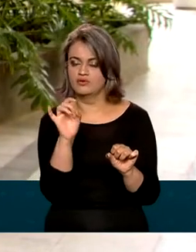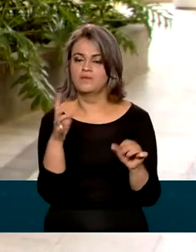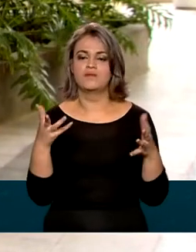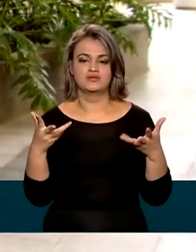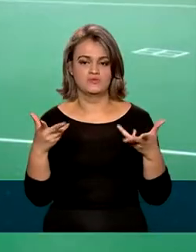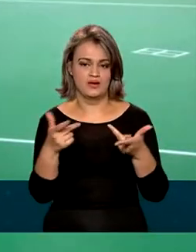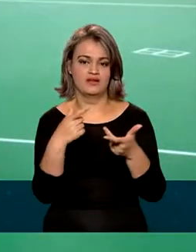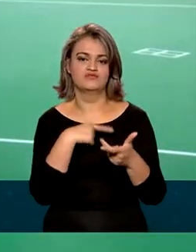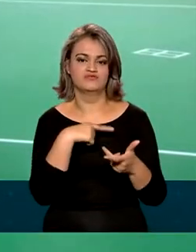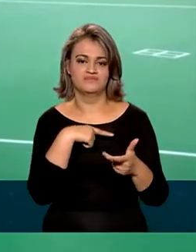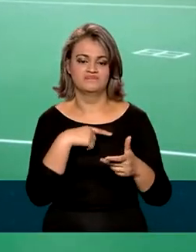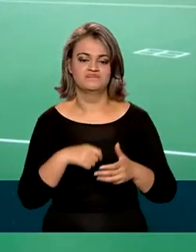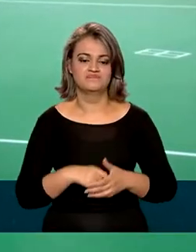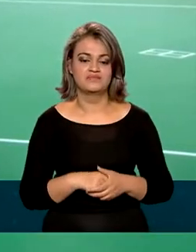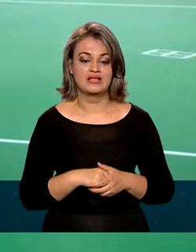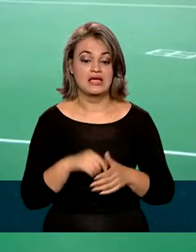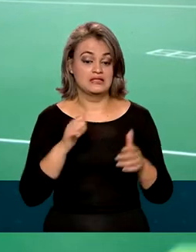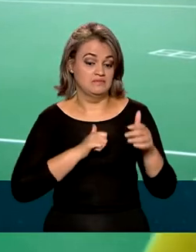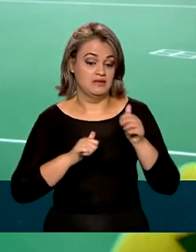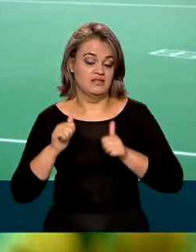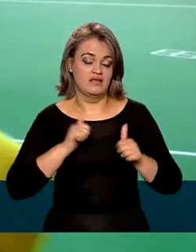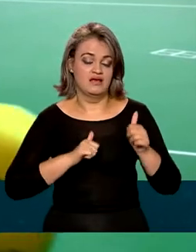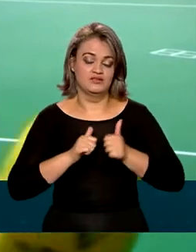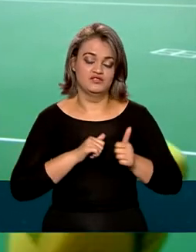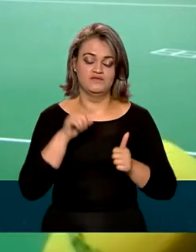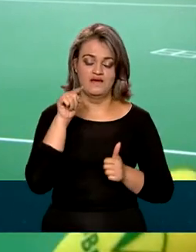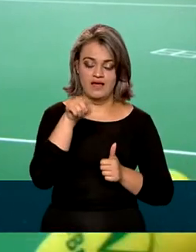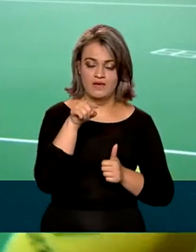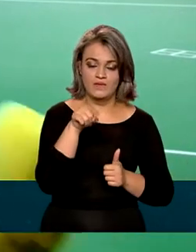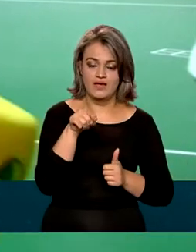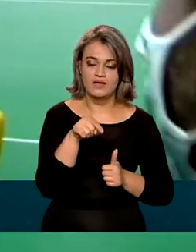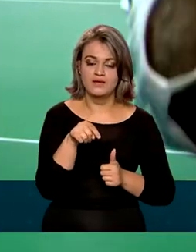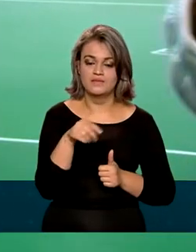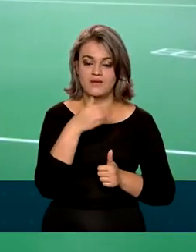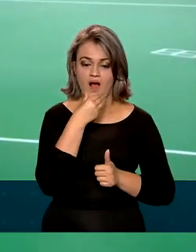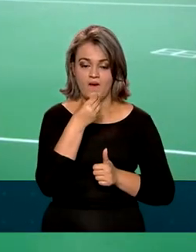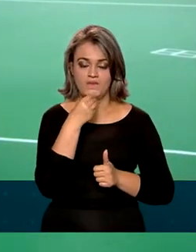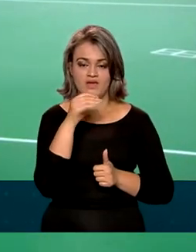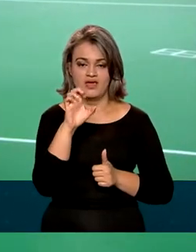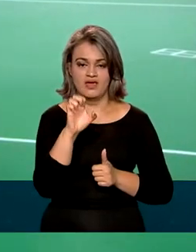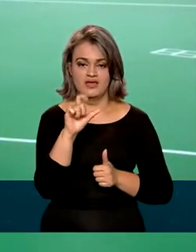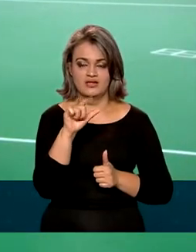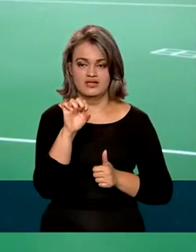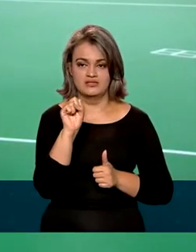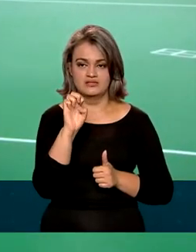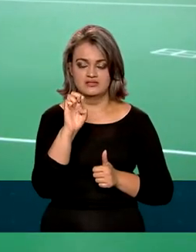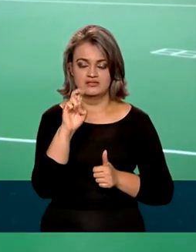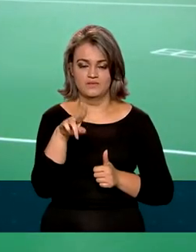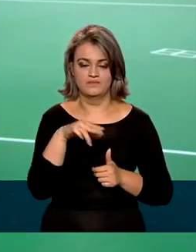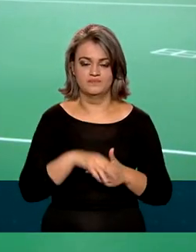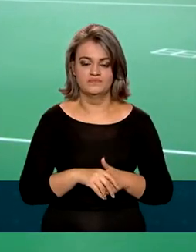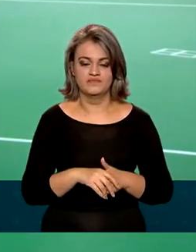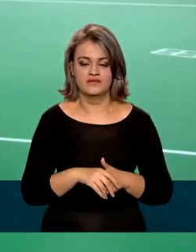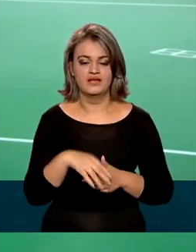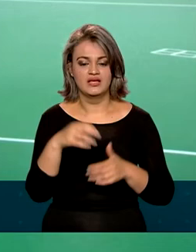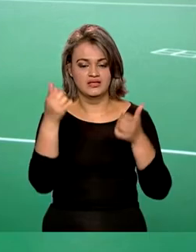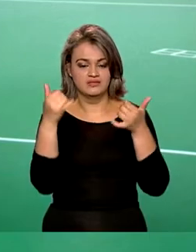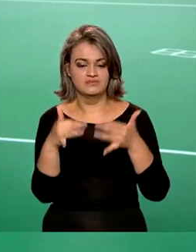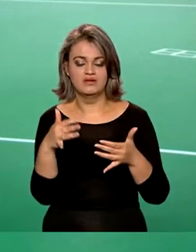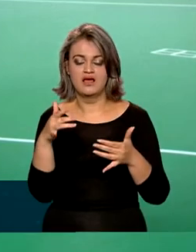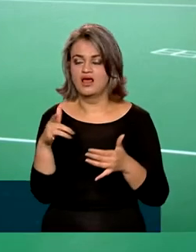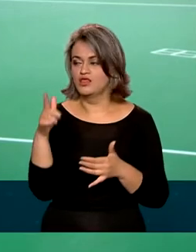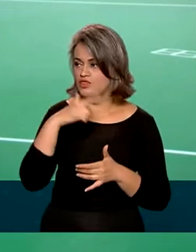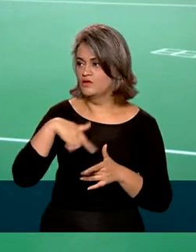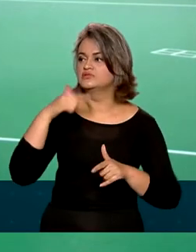qualitativo também. A expectativa é grande também para Eliseu dos Santos, na Bótia. A expectativa é melhor, A gente está trabalhando aí